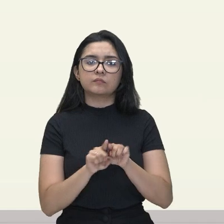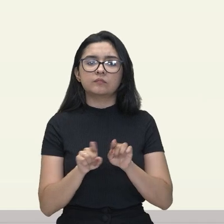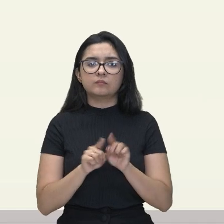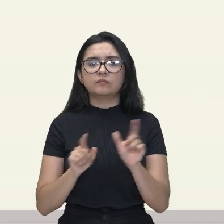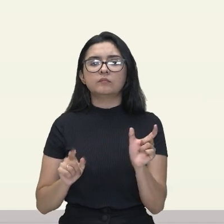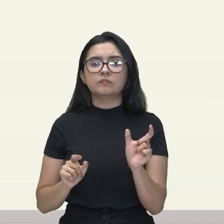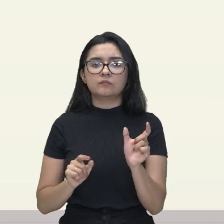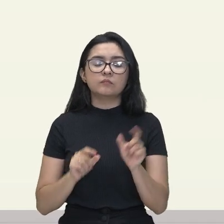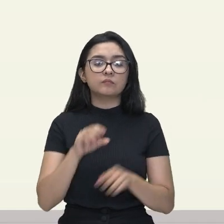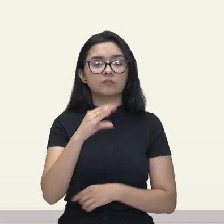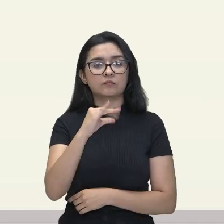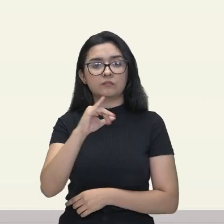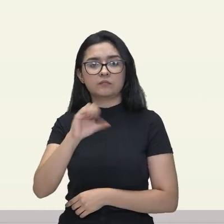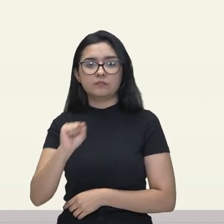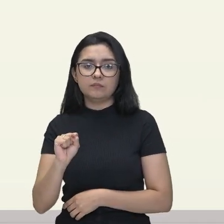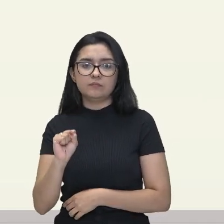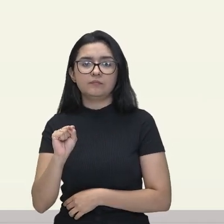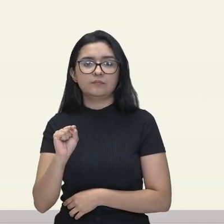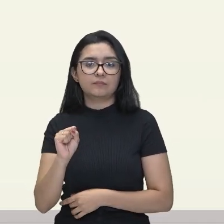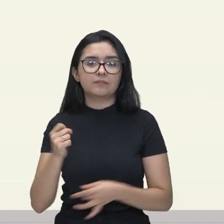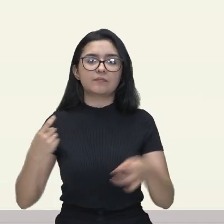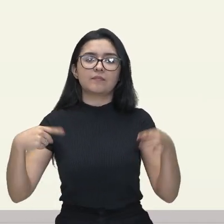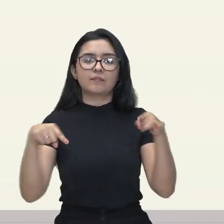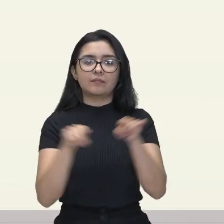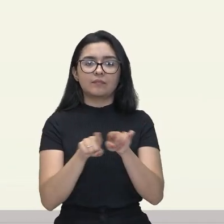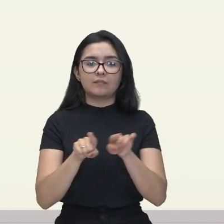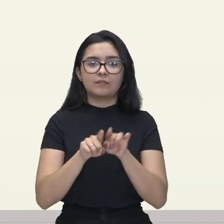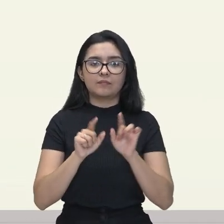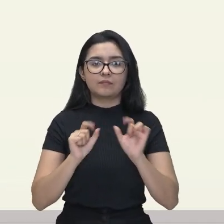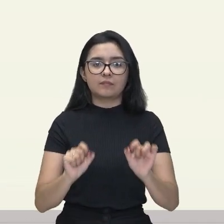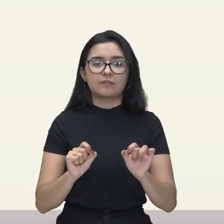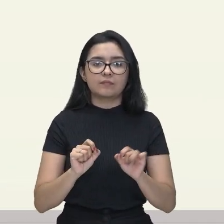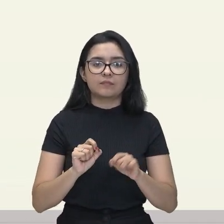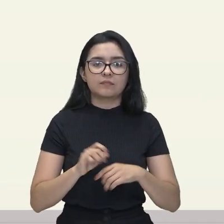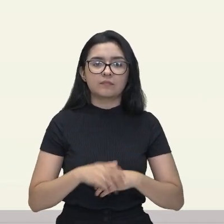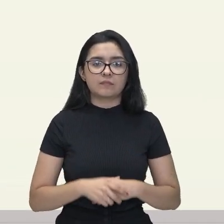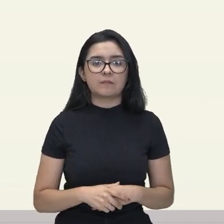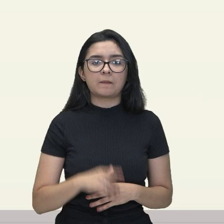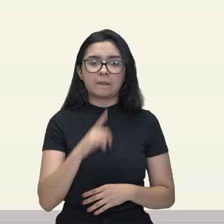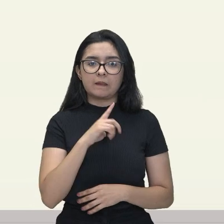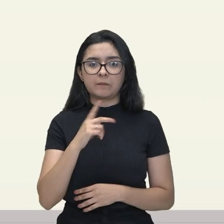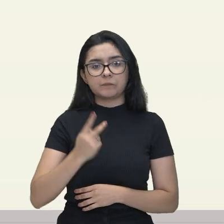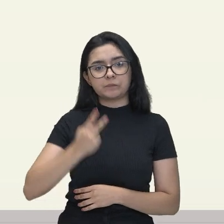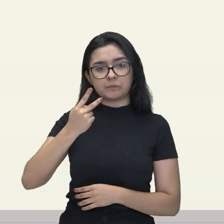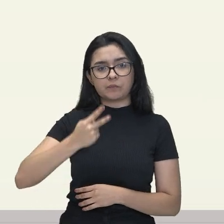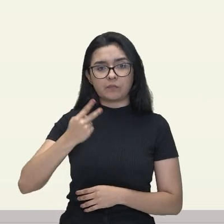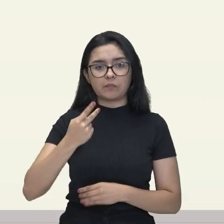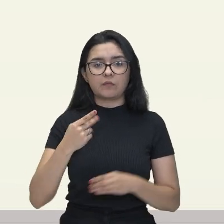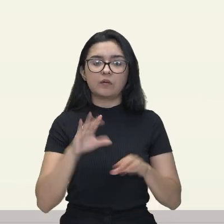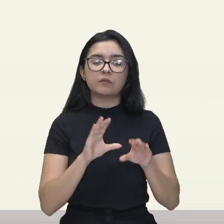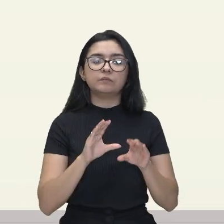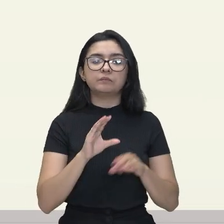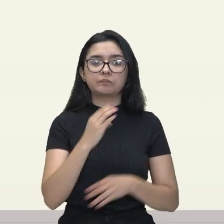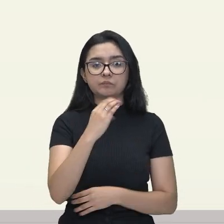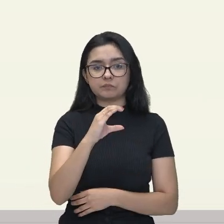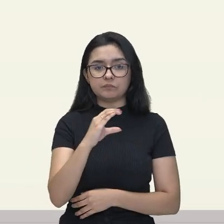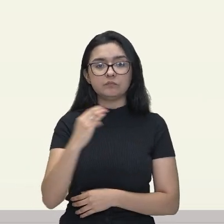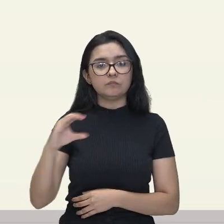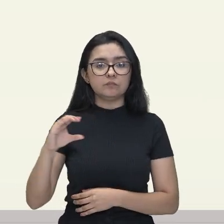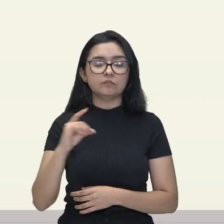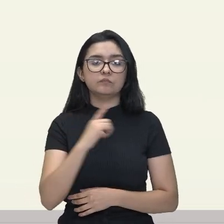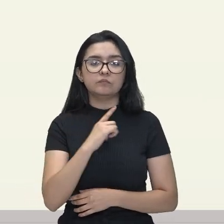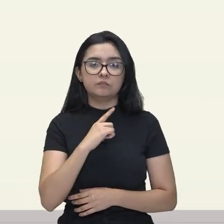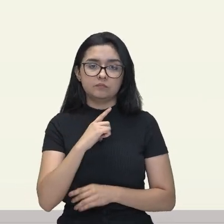1 e 2 de cloro etano. Então, a gente observa que nós temos dois carbonos, e esses carbonos têm